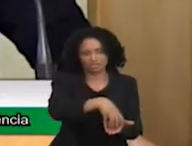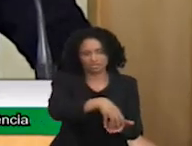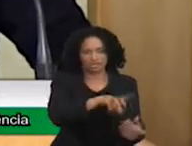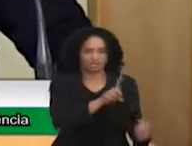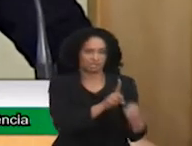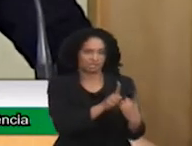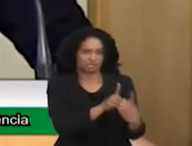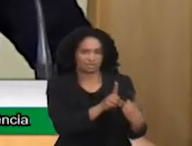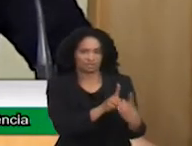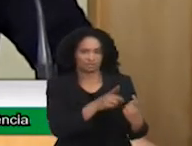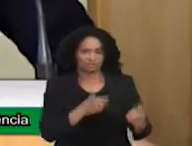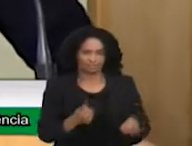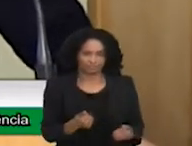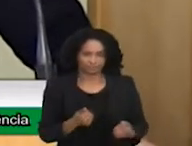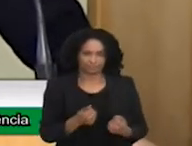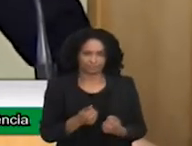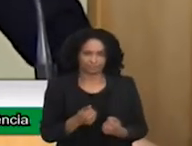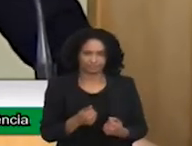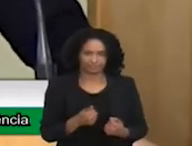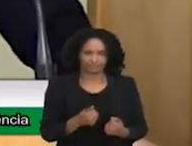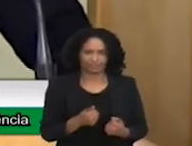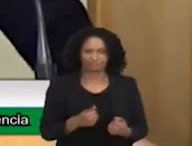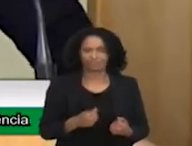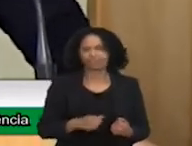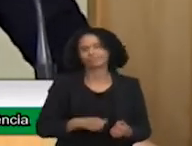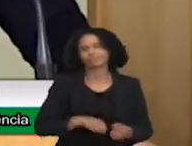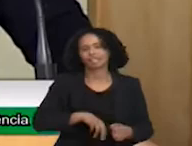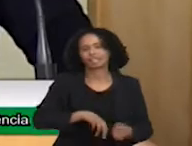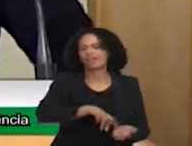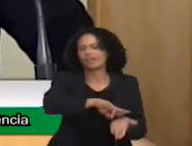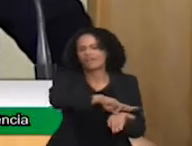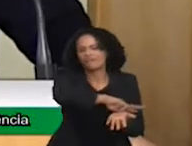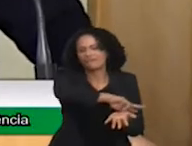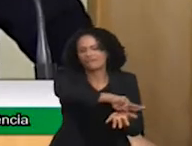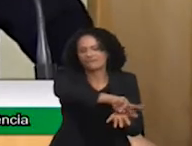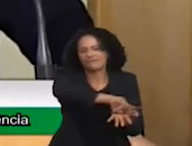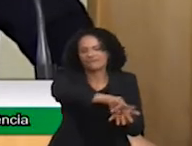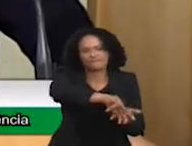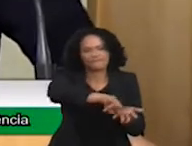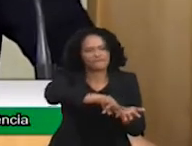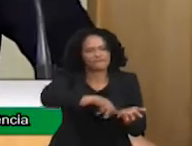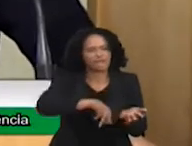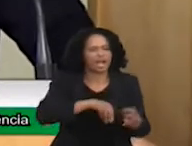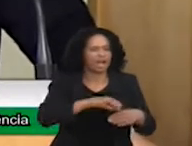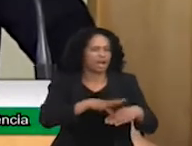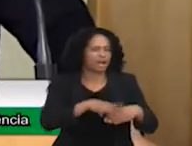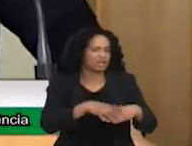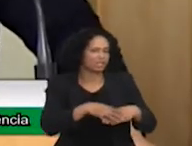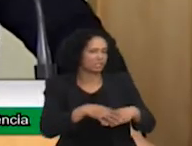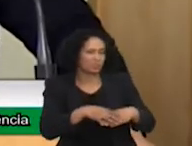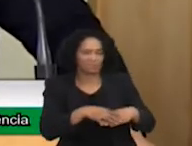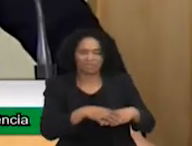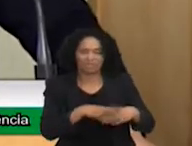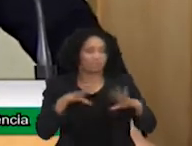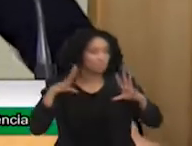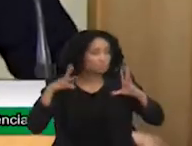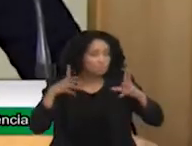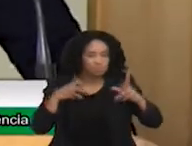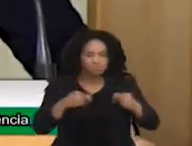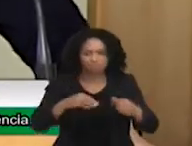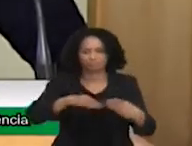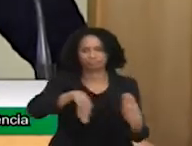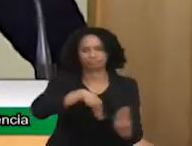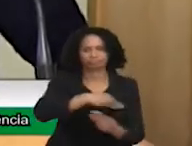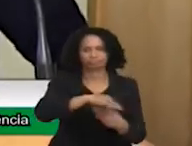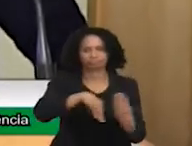também é para o PC, como também é para a doença rara, como também é... Eles trabalham em um